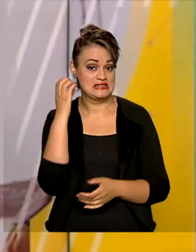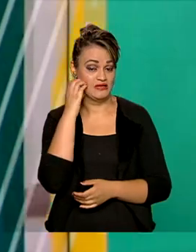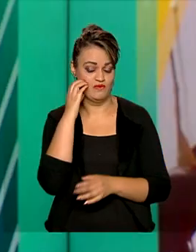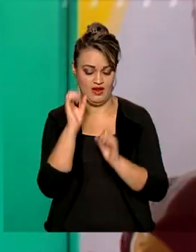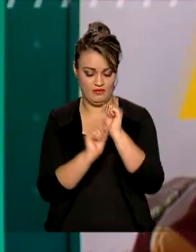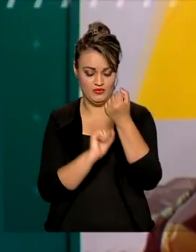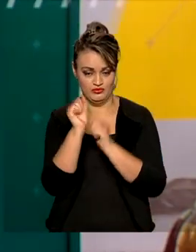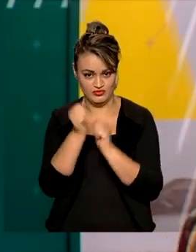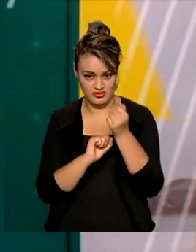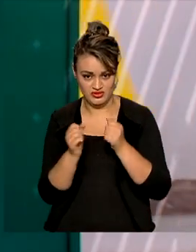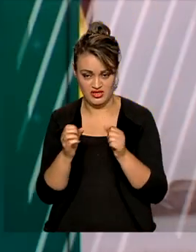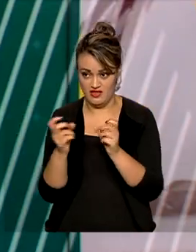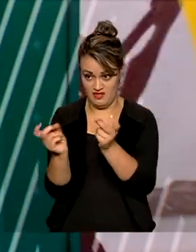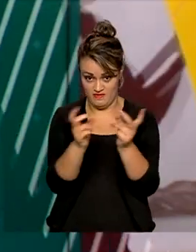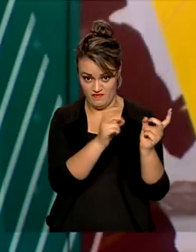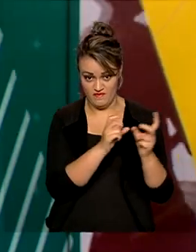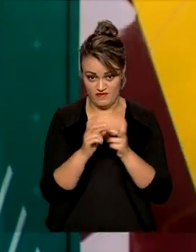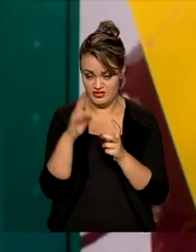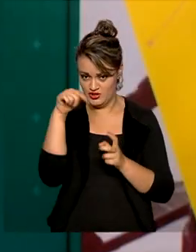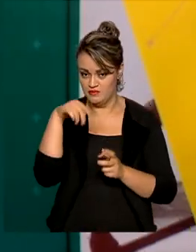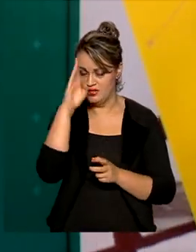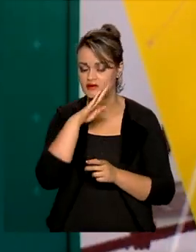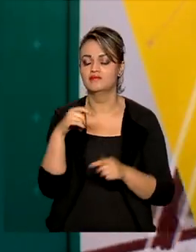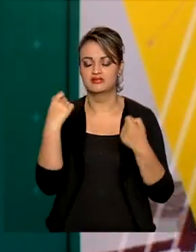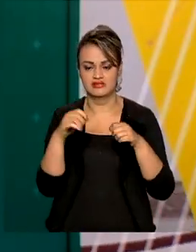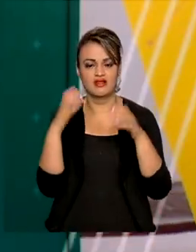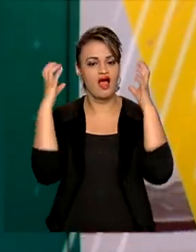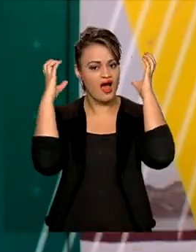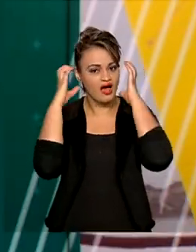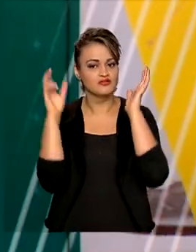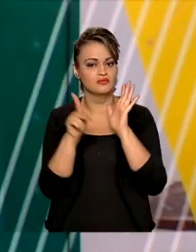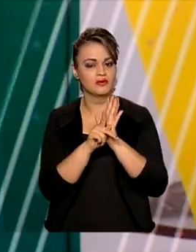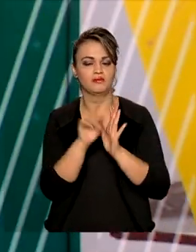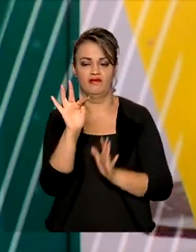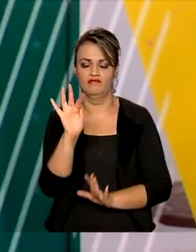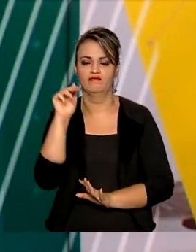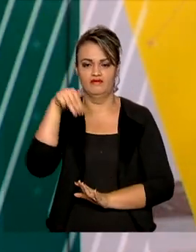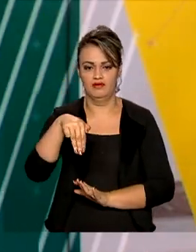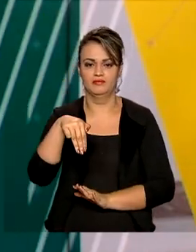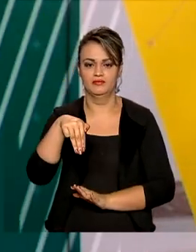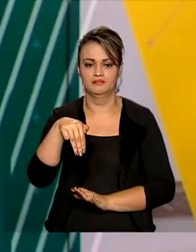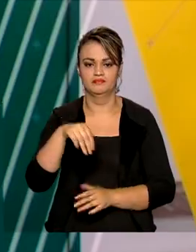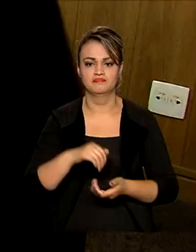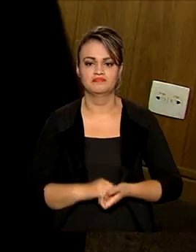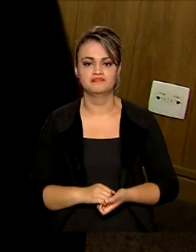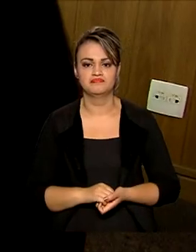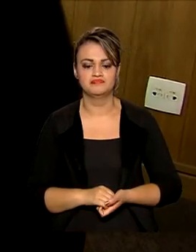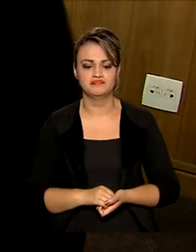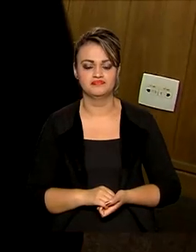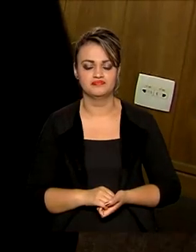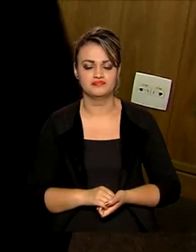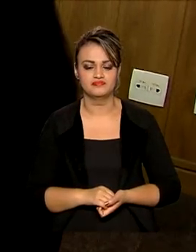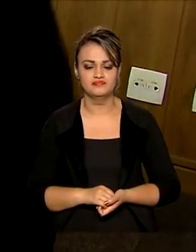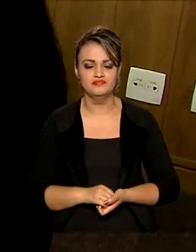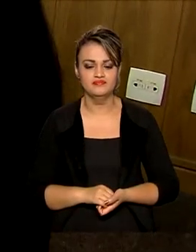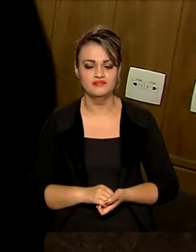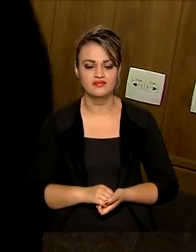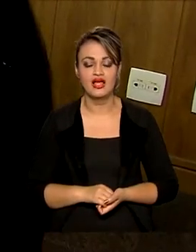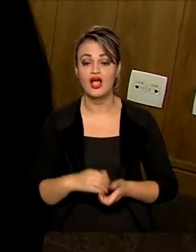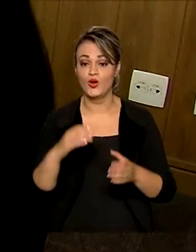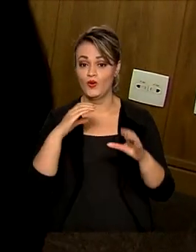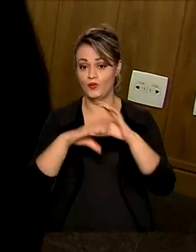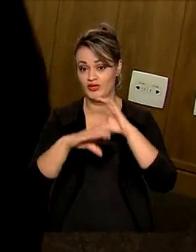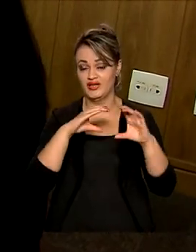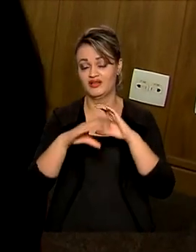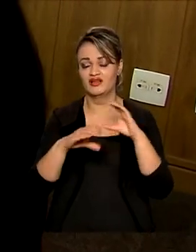produzidos e comercializados no Brasil deverão ter a recepção de rádio FM habilitada. Um dos meios de